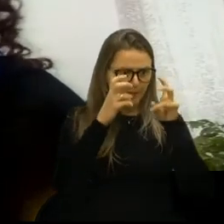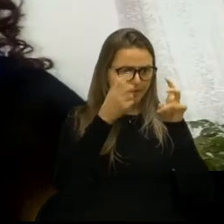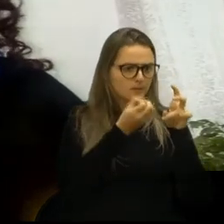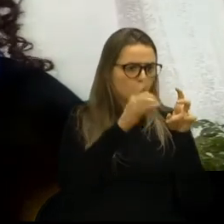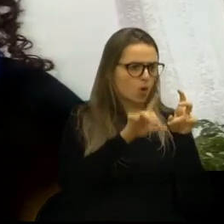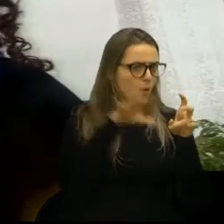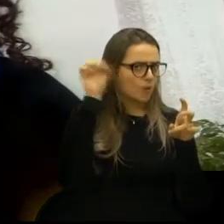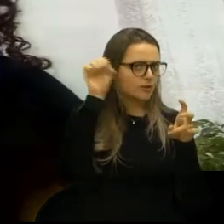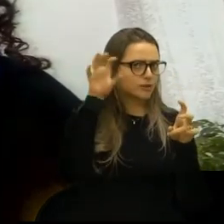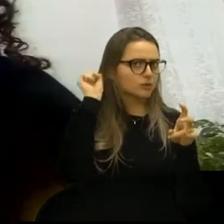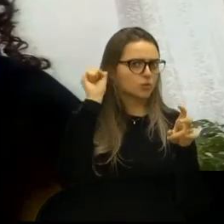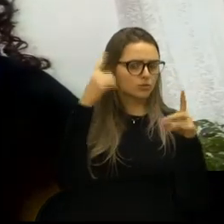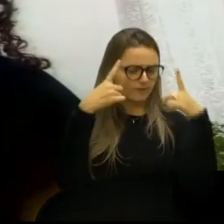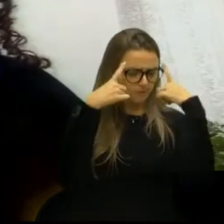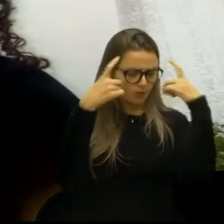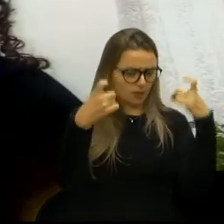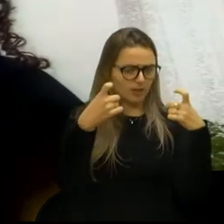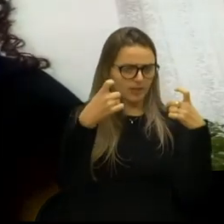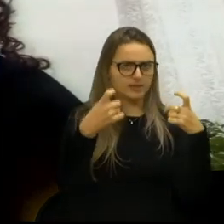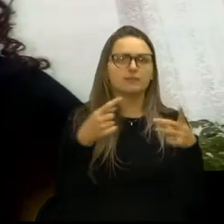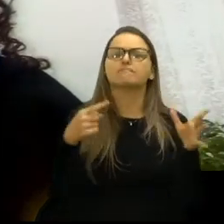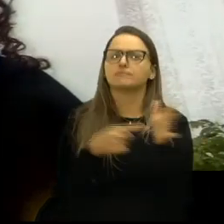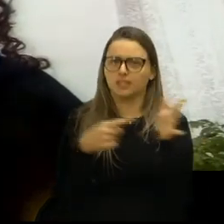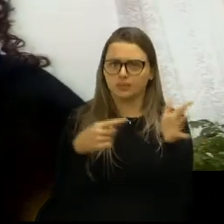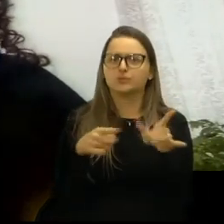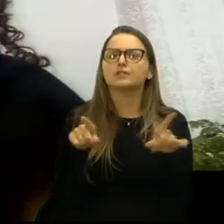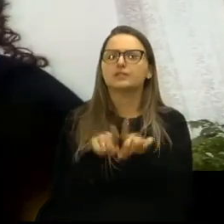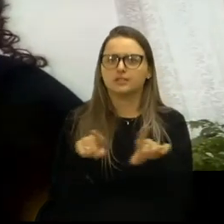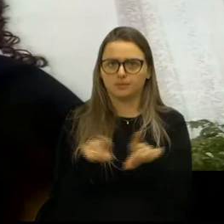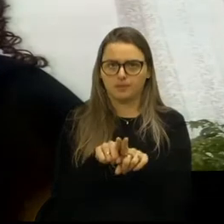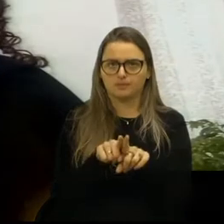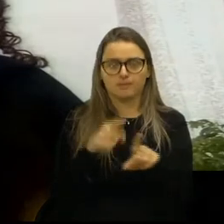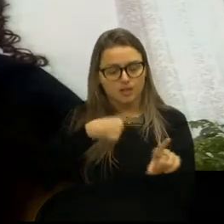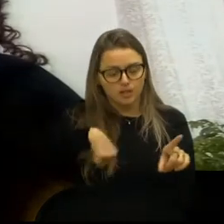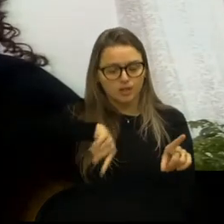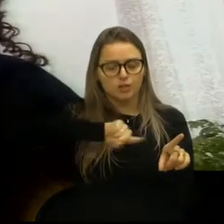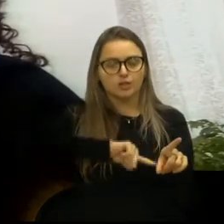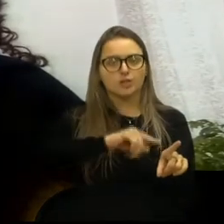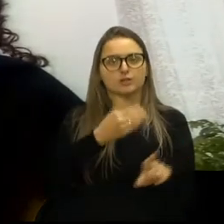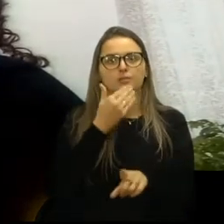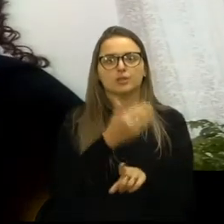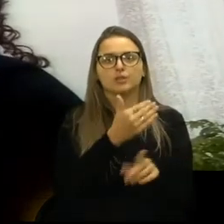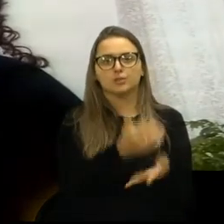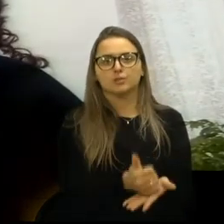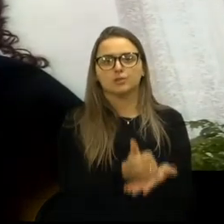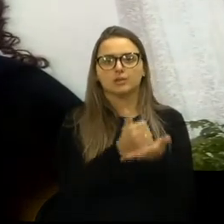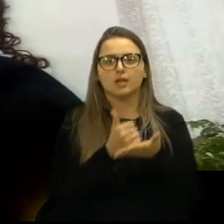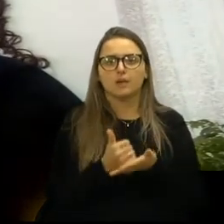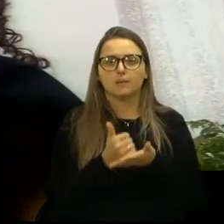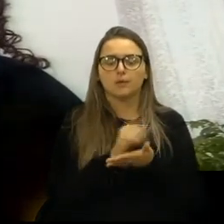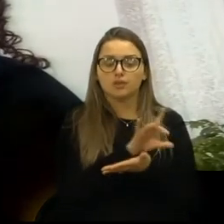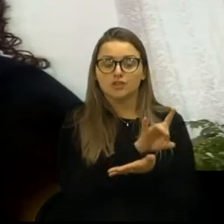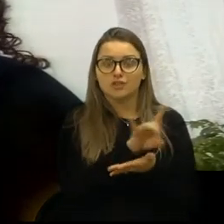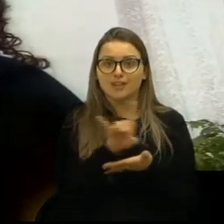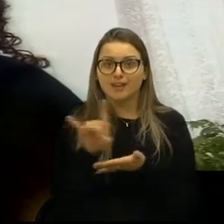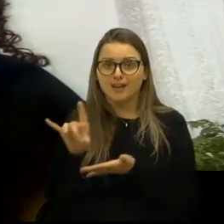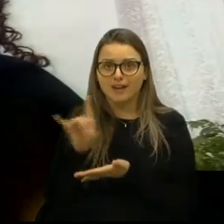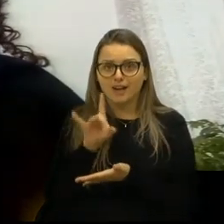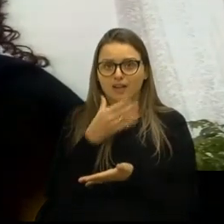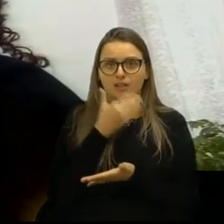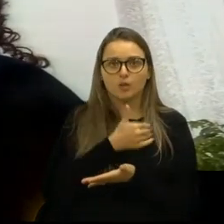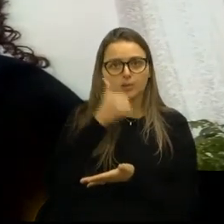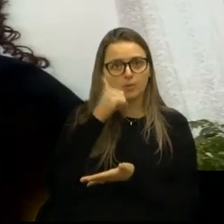escuta uma situação de violência, denuncie. Nós contamos com a colaboração de cada uma e cada um